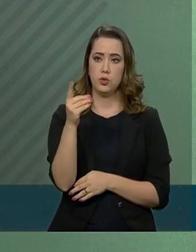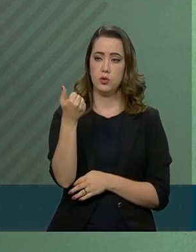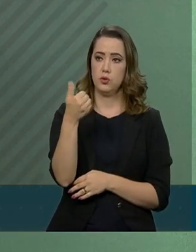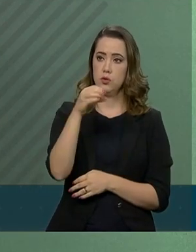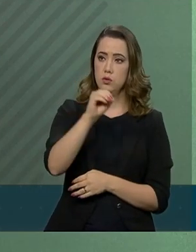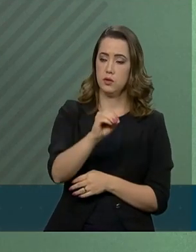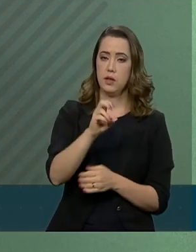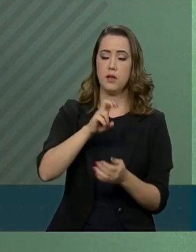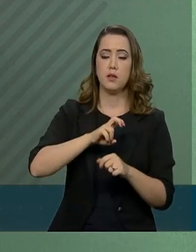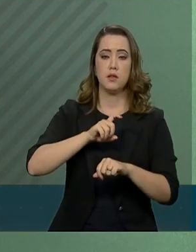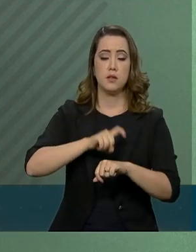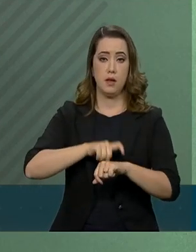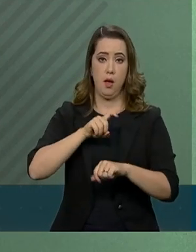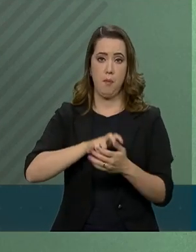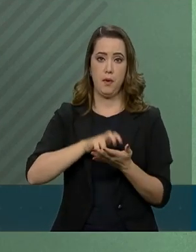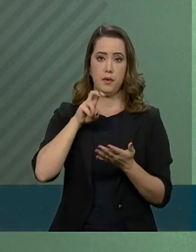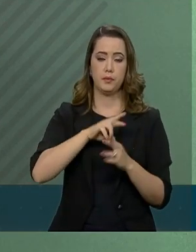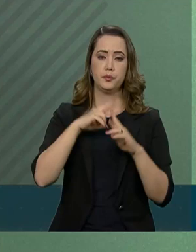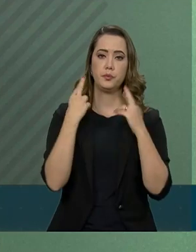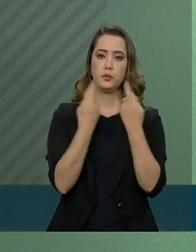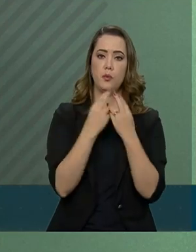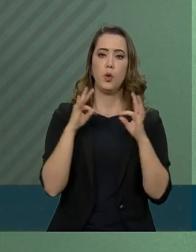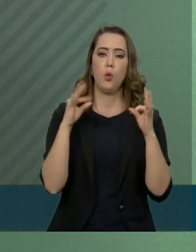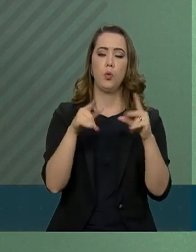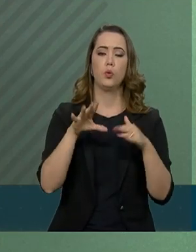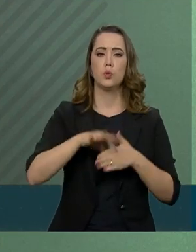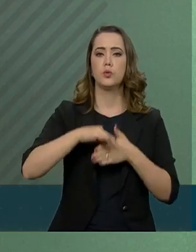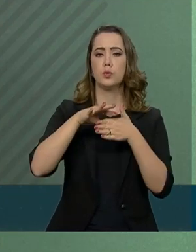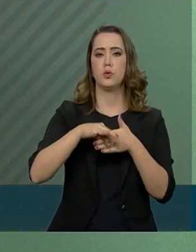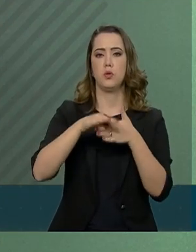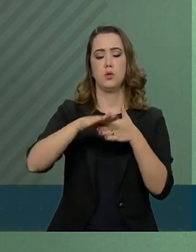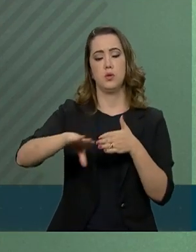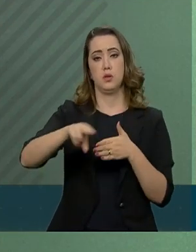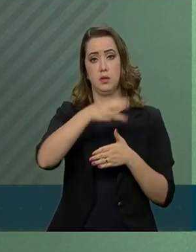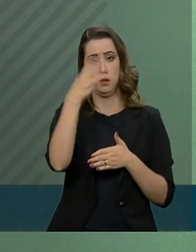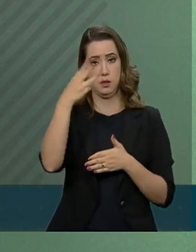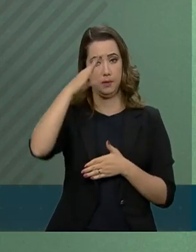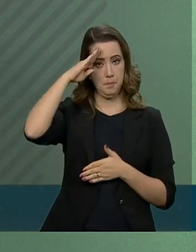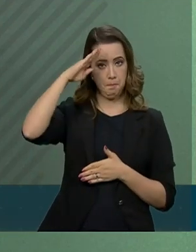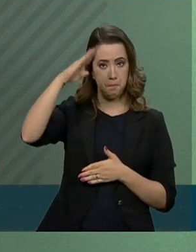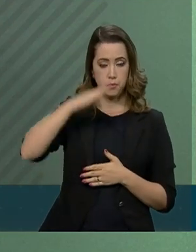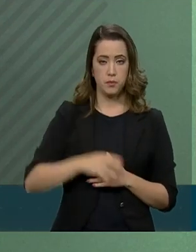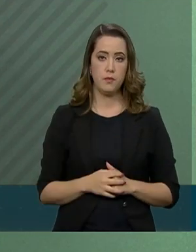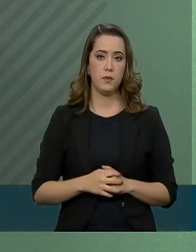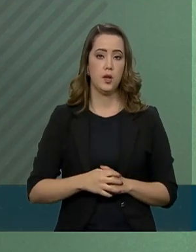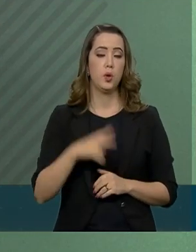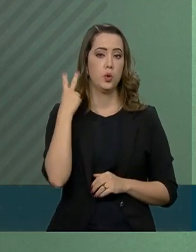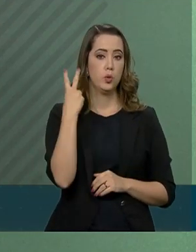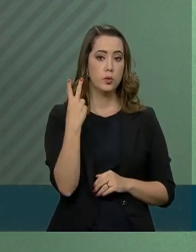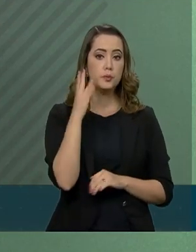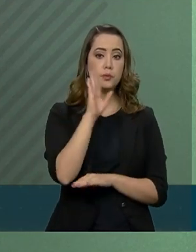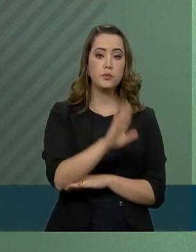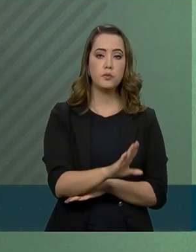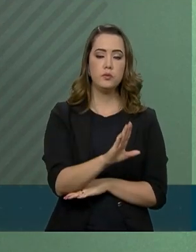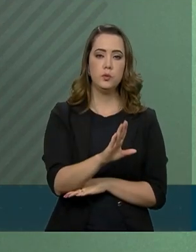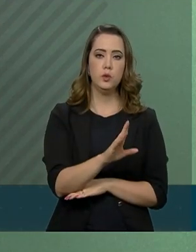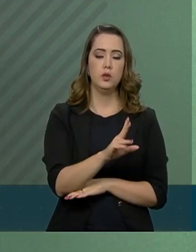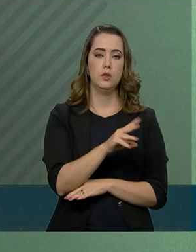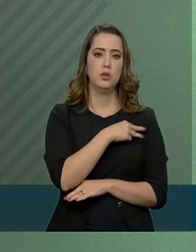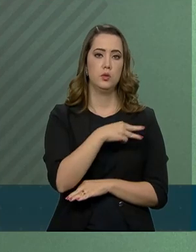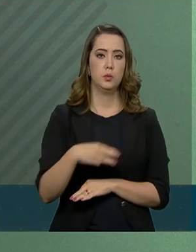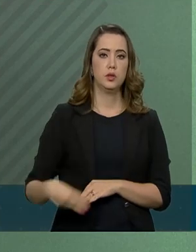realizou com a presença de todas essas autoridades. Às 14h, Paulo Guedes,